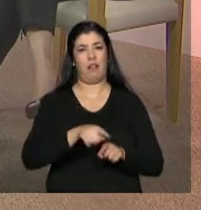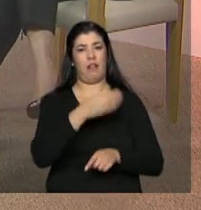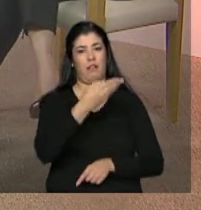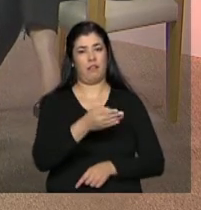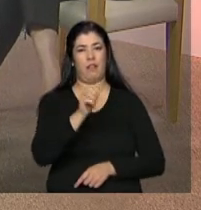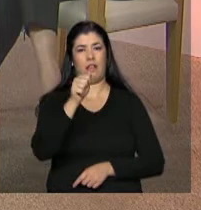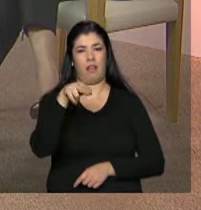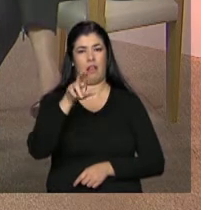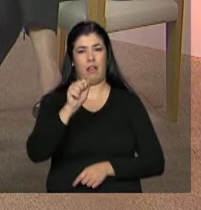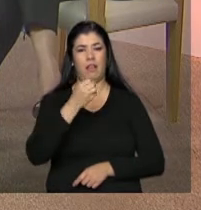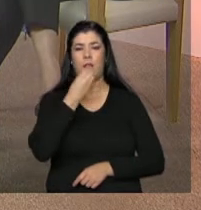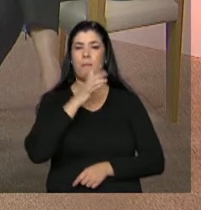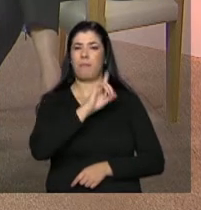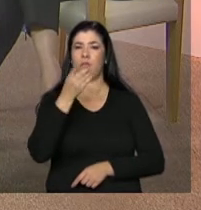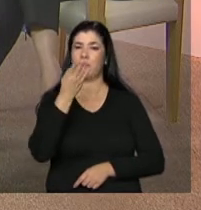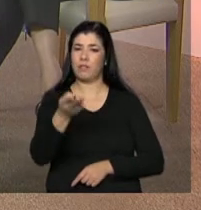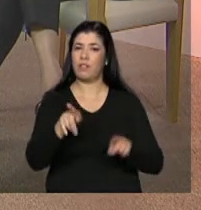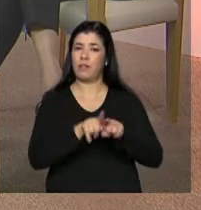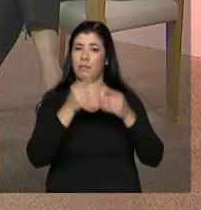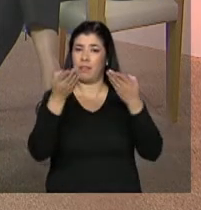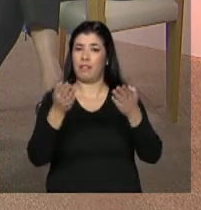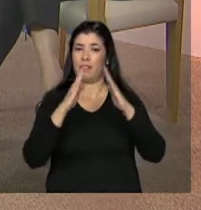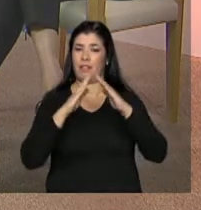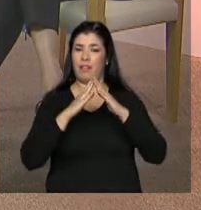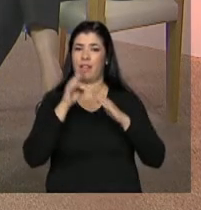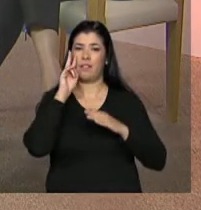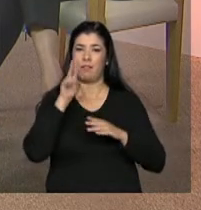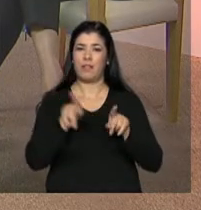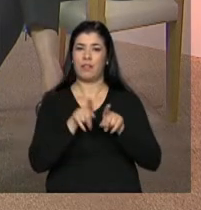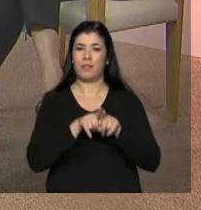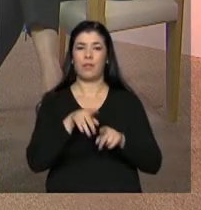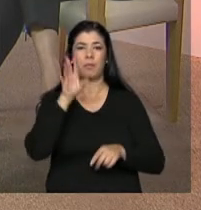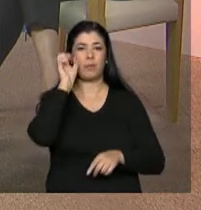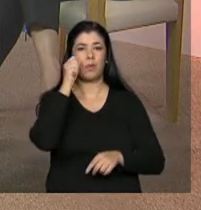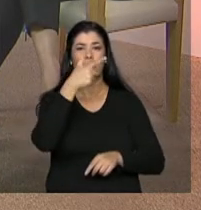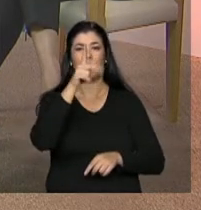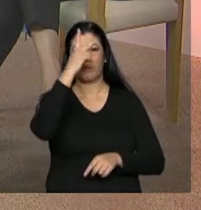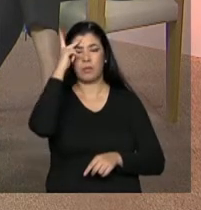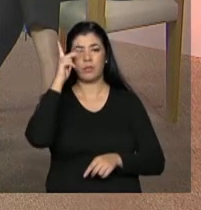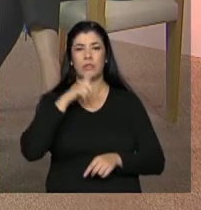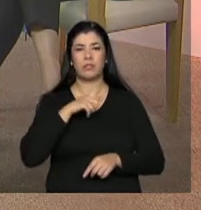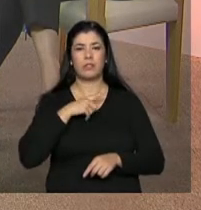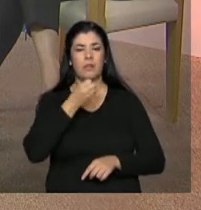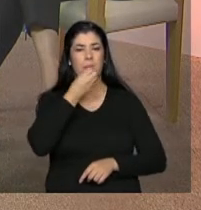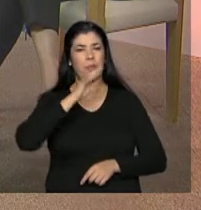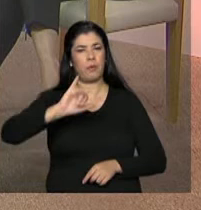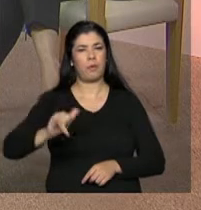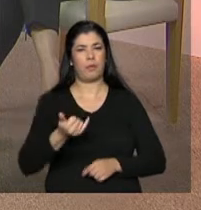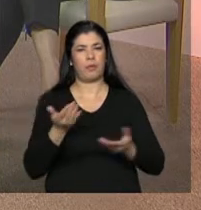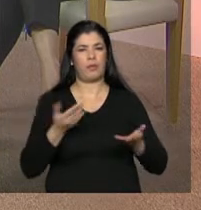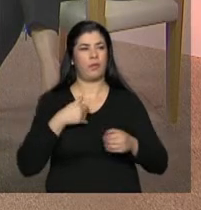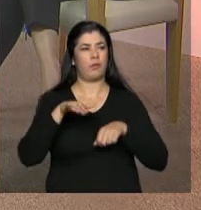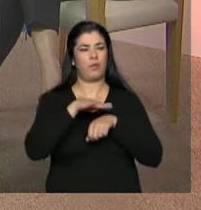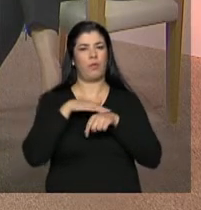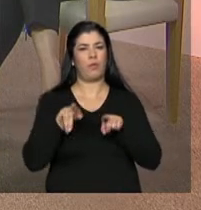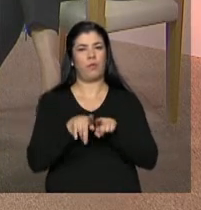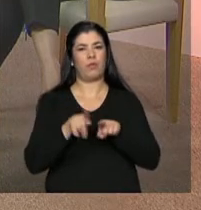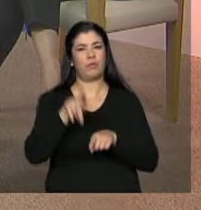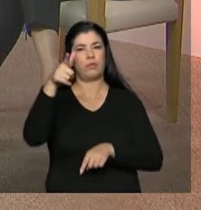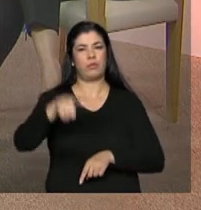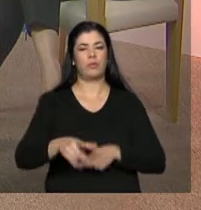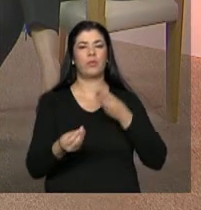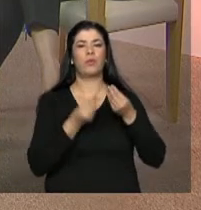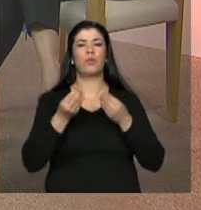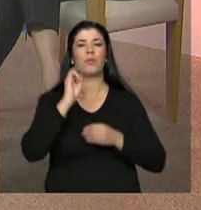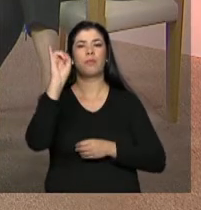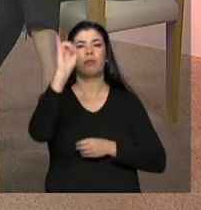Bom dia a você que está aí do outro lado nos assistindo, nos ouvindo. Então é uma oportunidade boa para a gente conversar mais uma vez sobre a